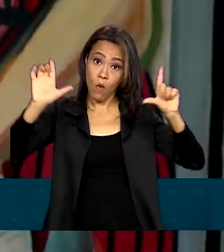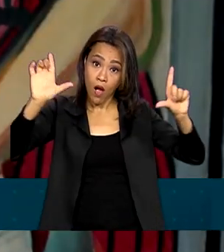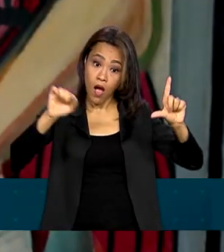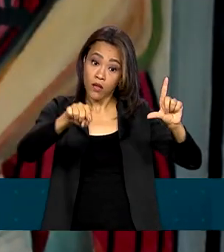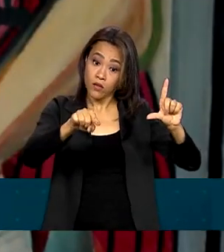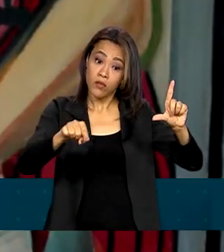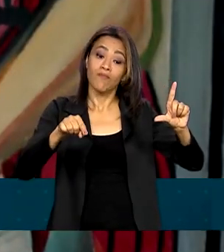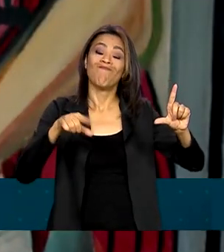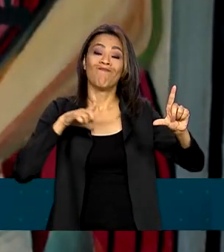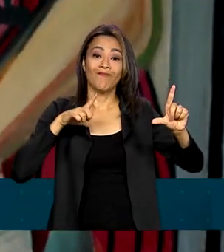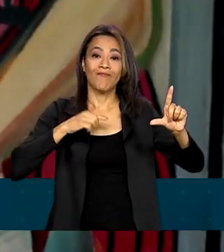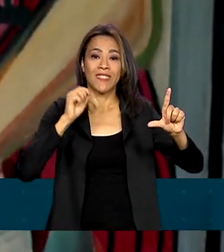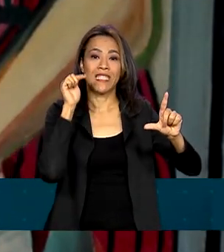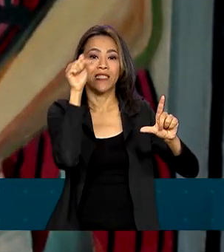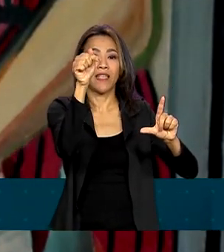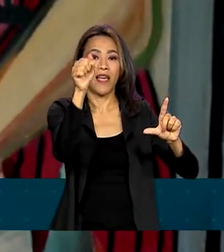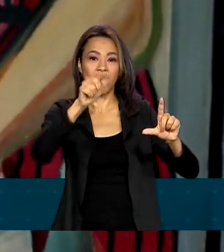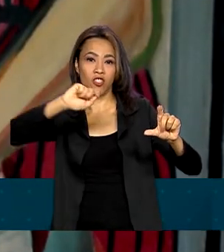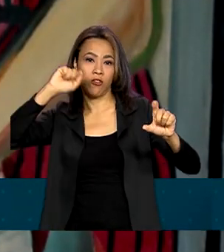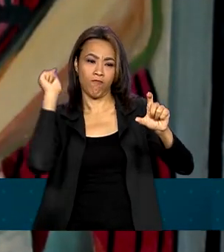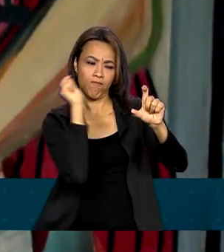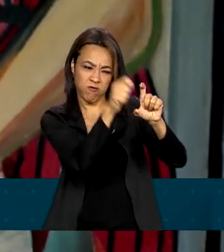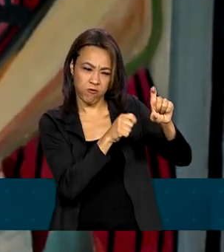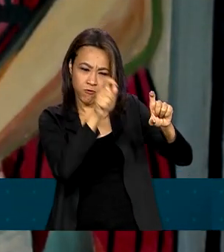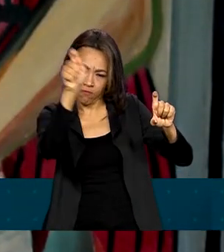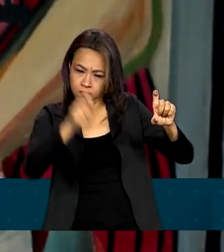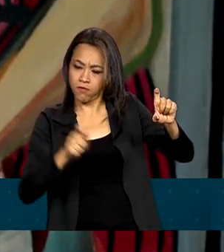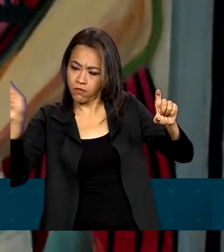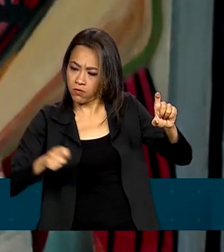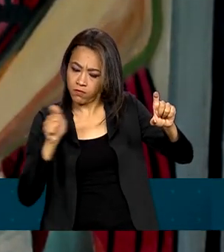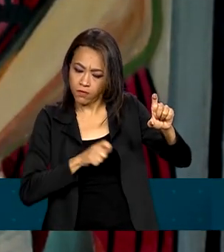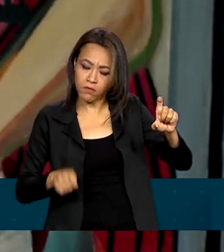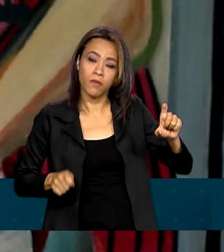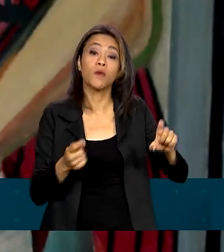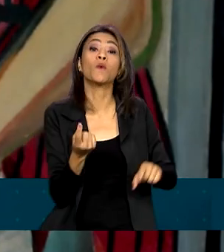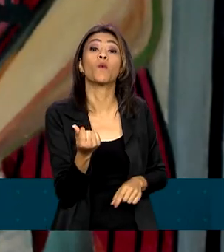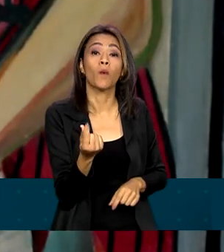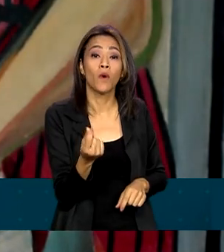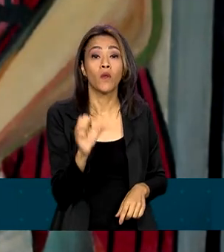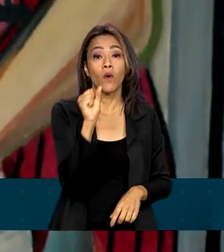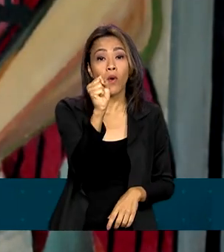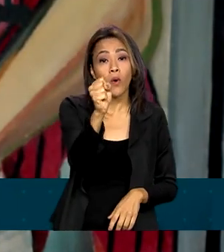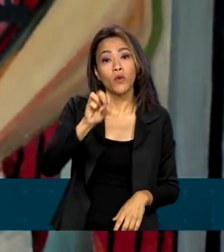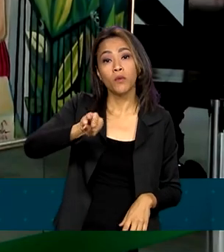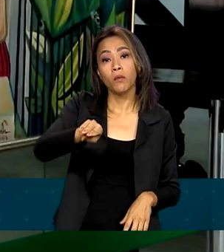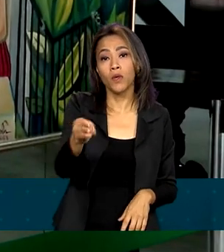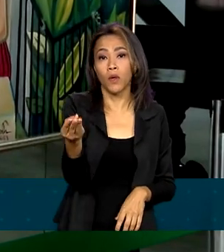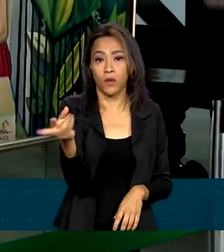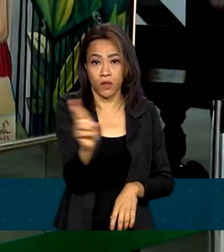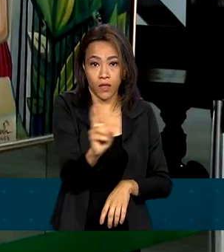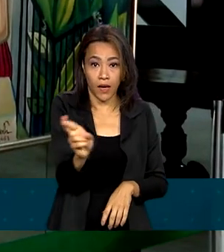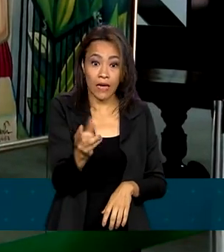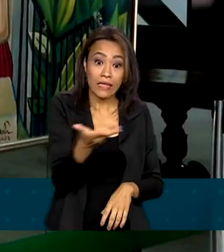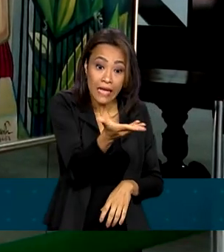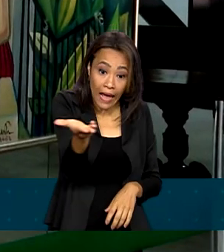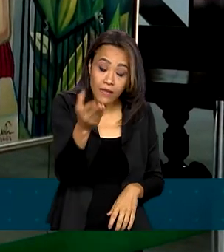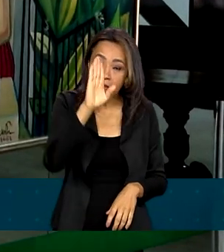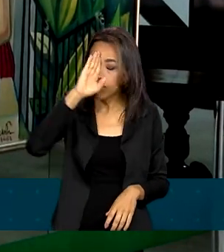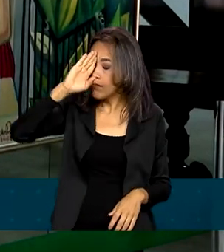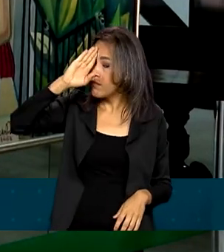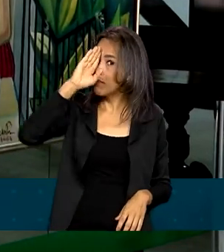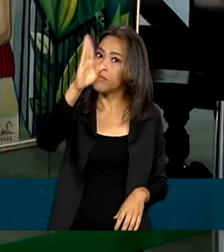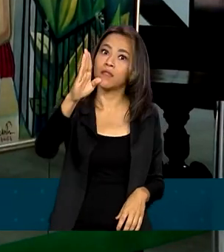foi encontrada com sete rasgos. O quadro tem valor estimado em 8 milhões de reais e é uma das principais